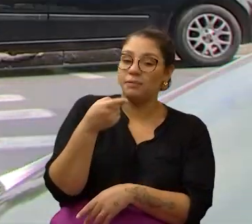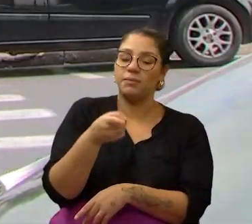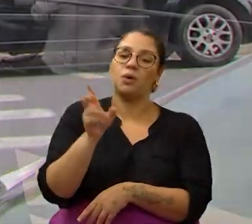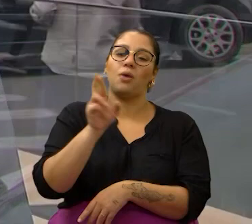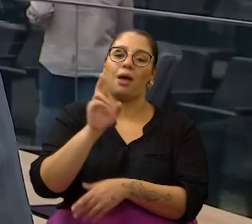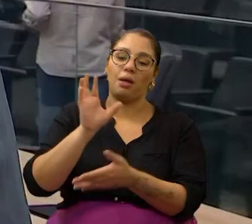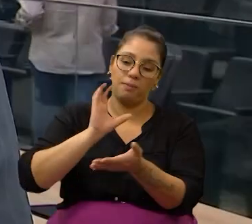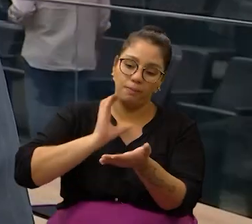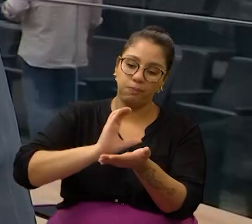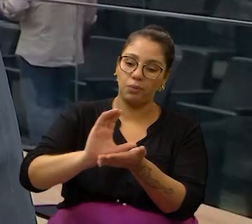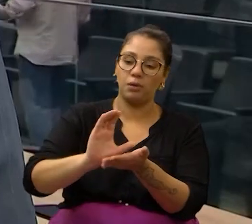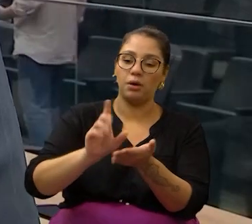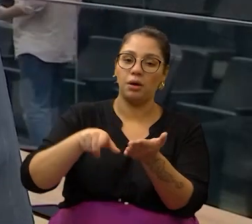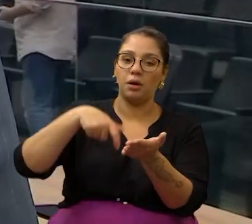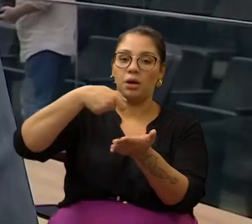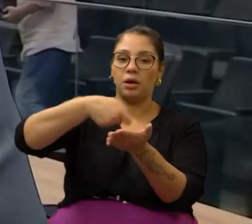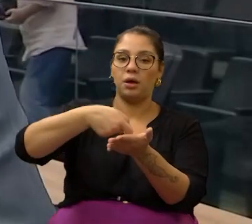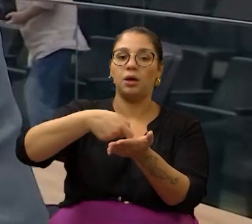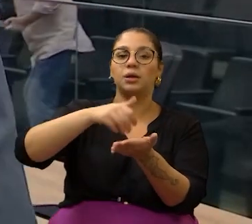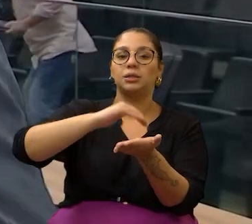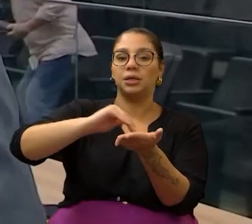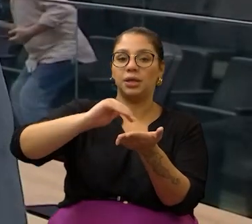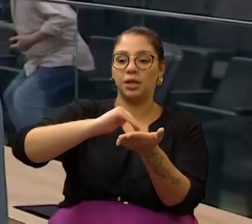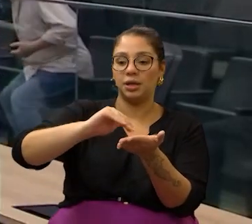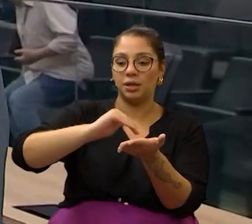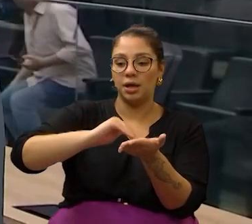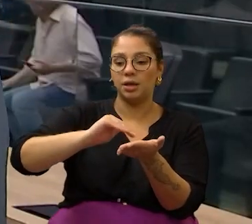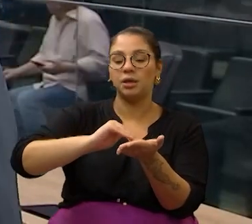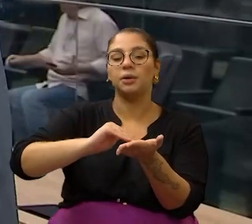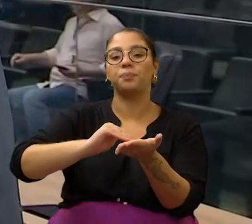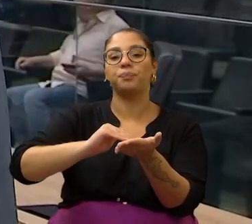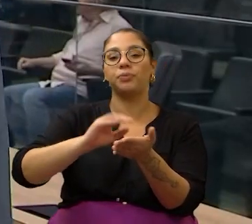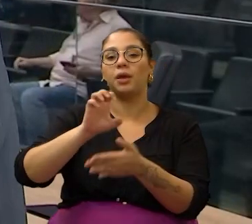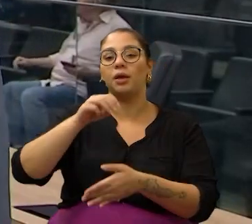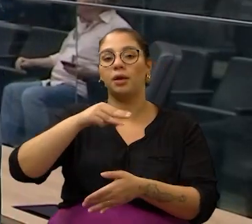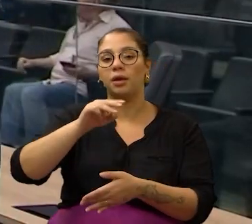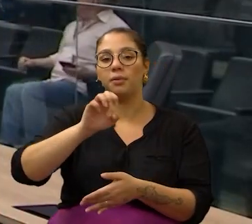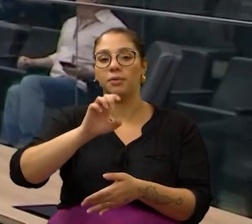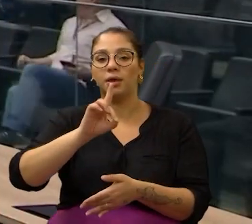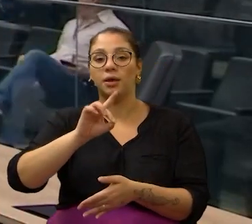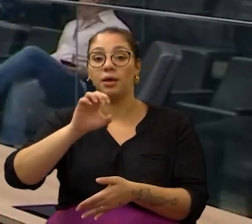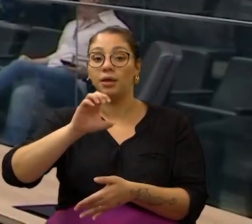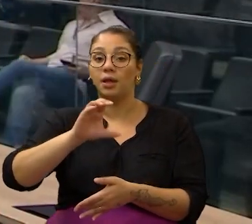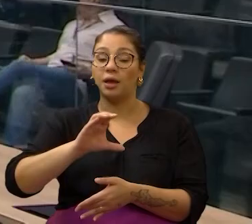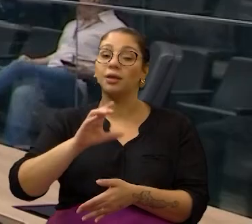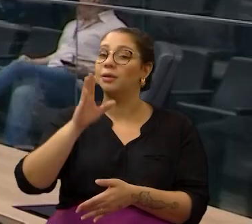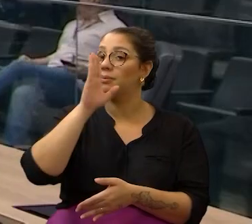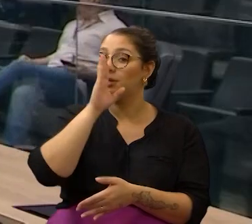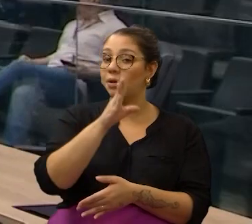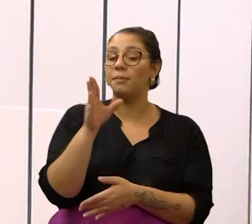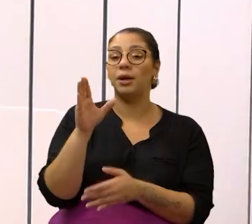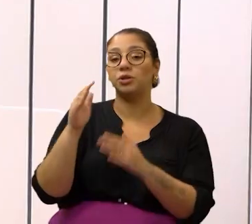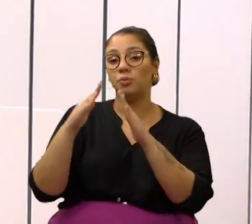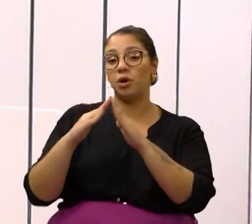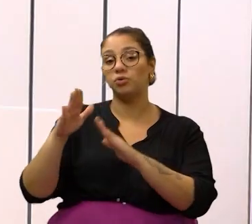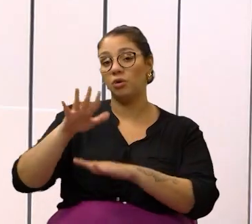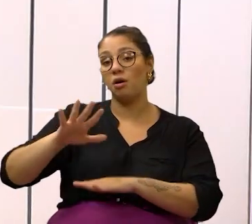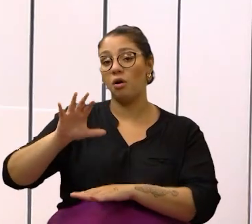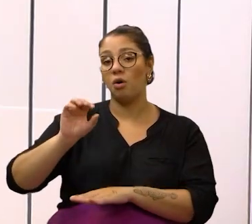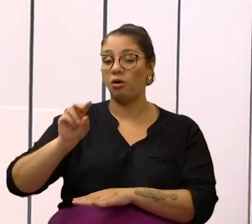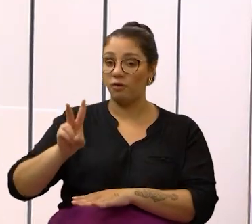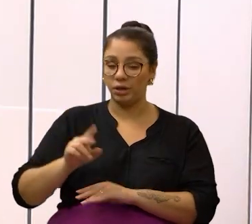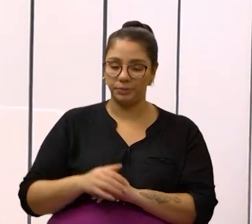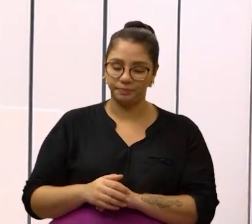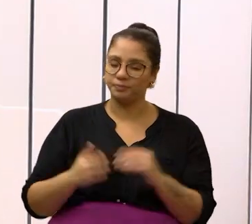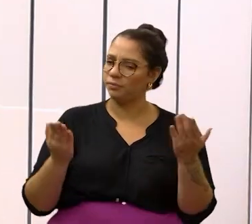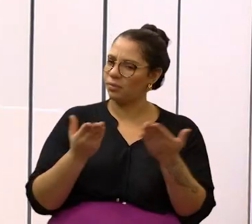indicar dentro da Secretaria de Transportes para beneficiar a população, principalmente lá do nosso Distrito Ouro Verde. Olha